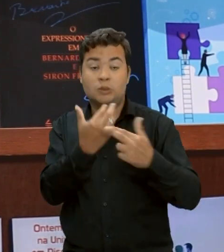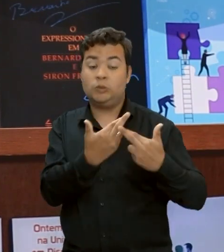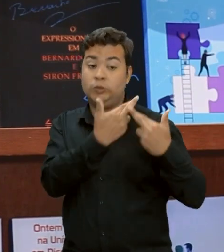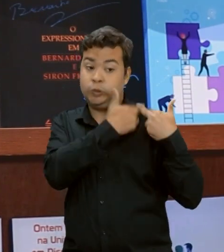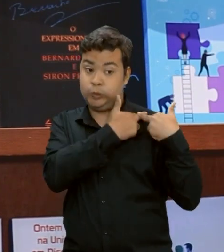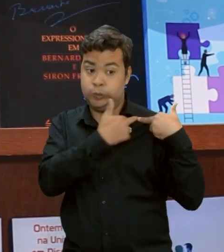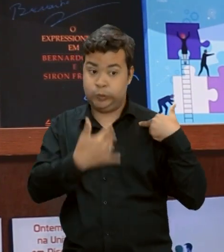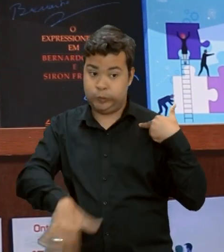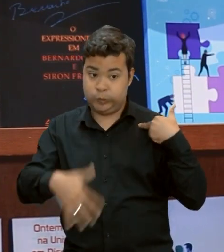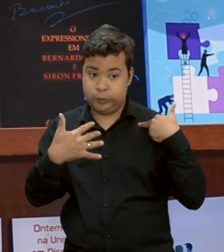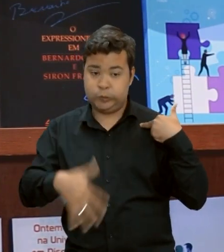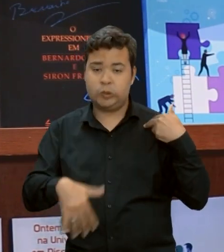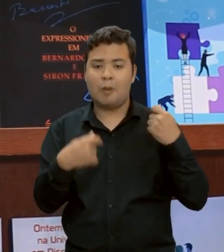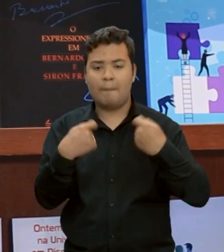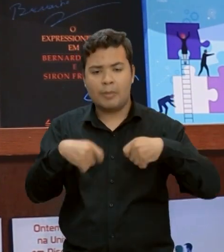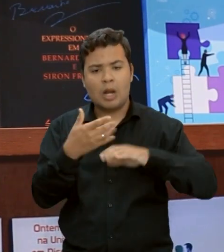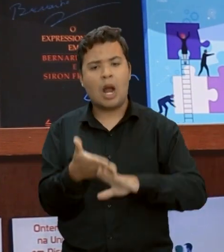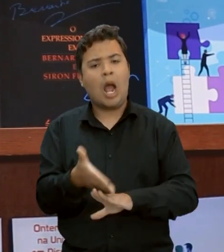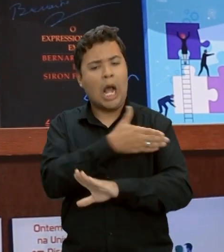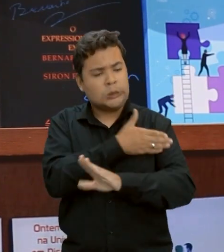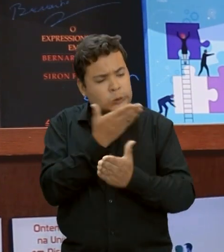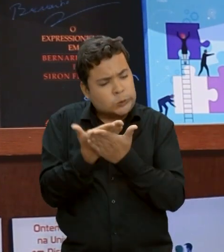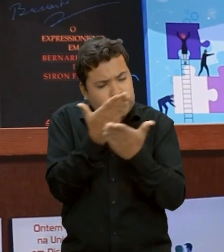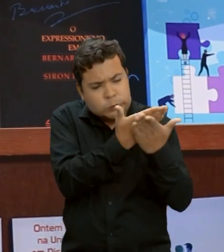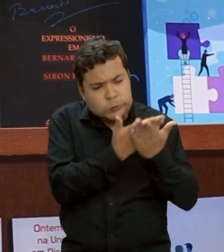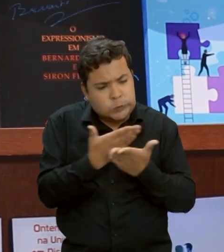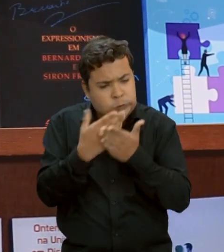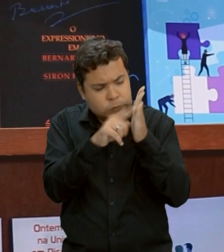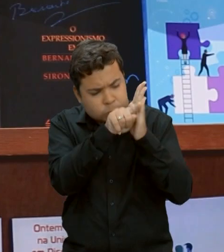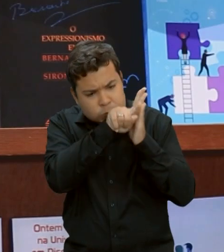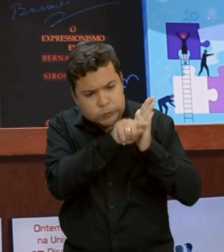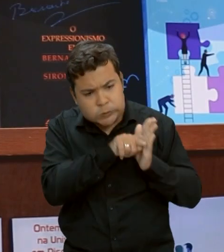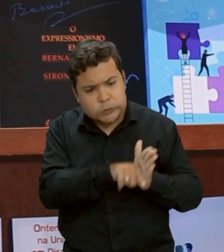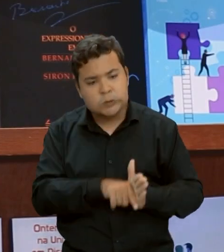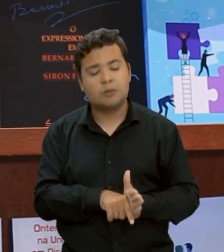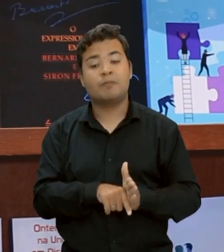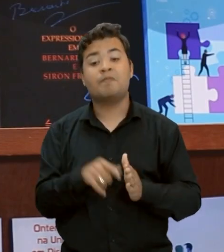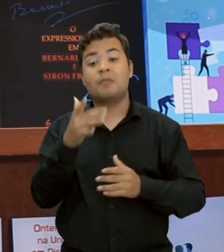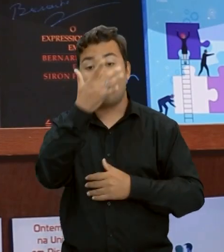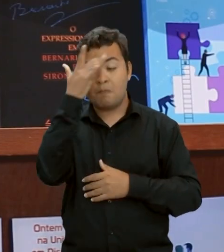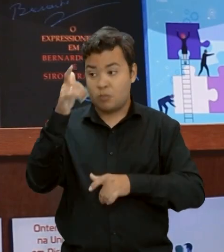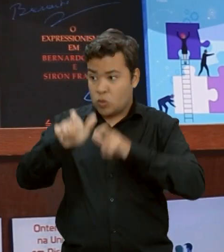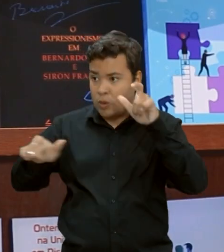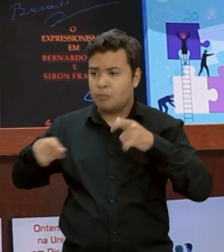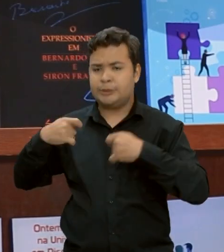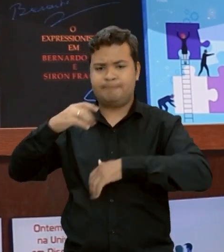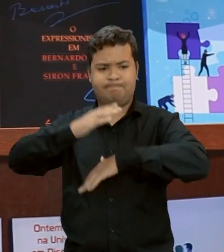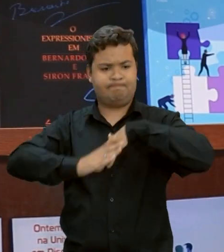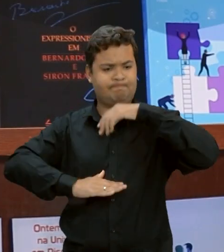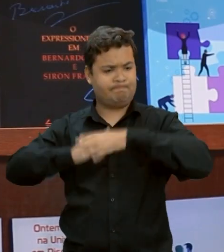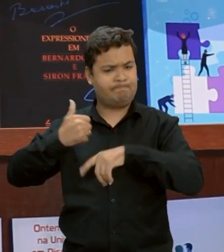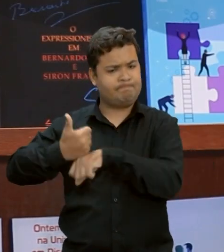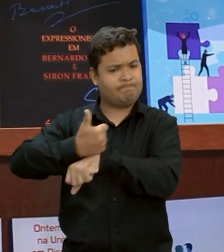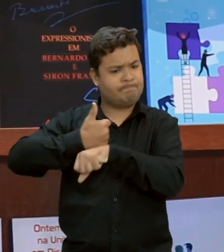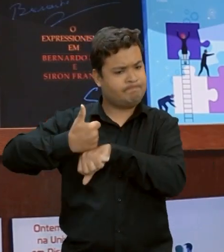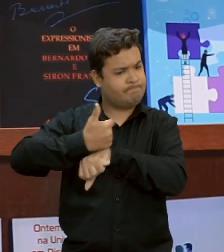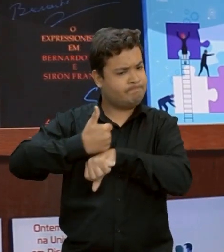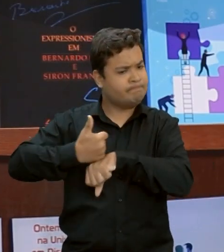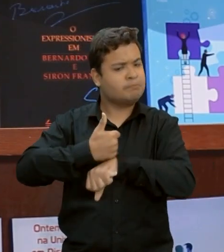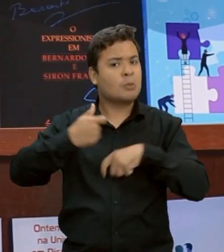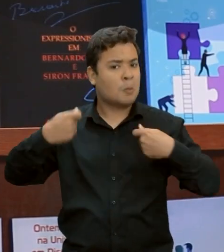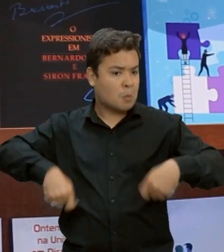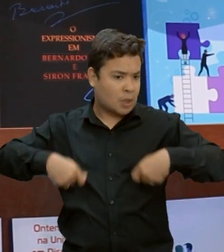ela precisa de ter estudos longos. Normalmente as pessoas precisam ser capacitadas para fazer esse tipo de projeto.